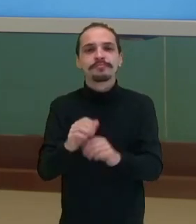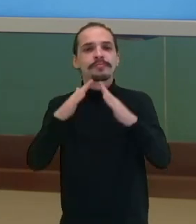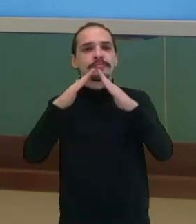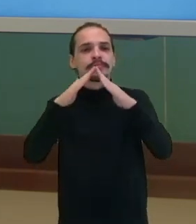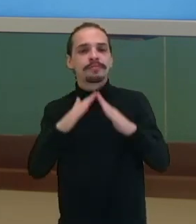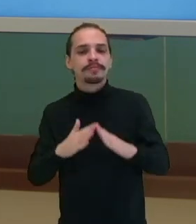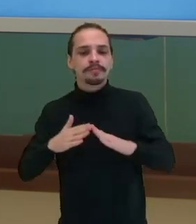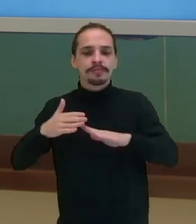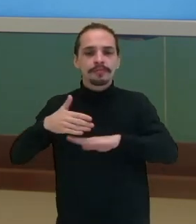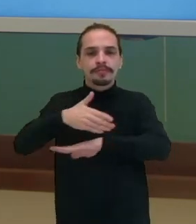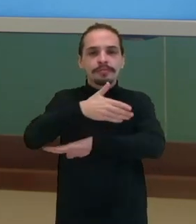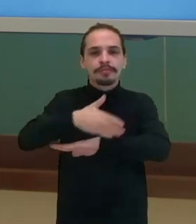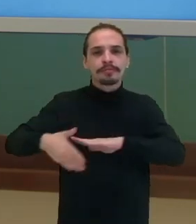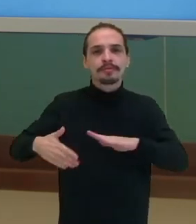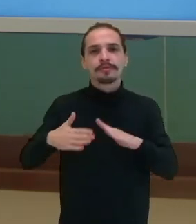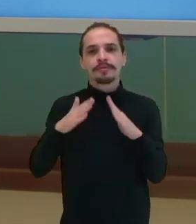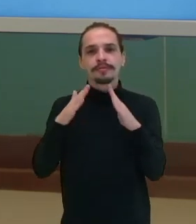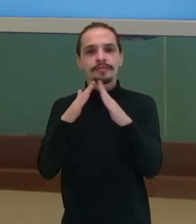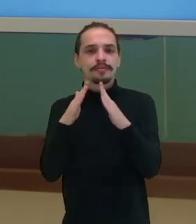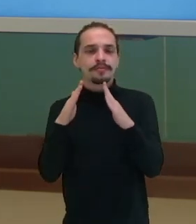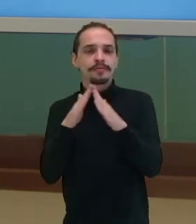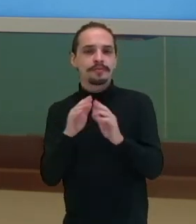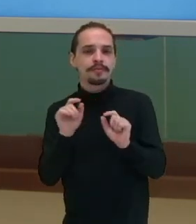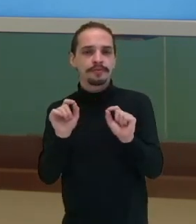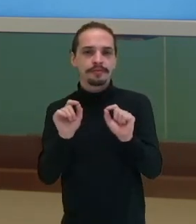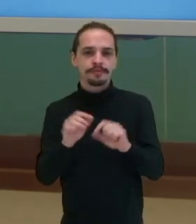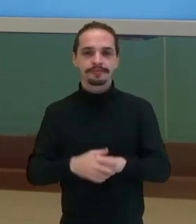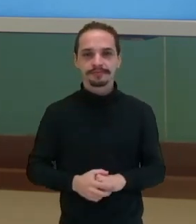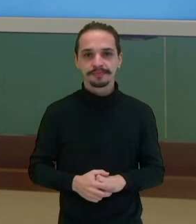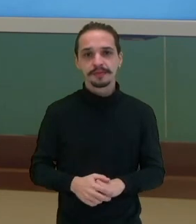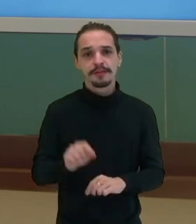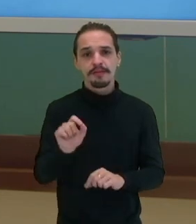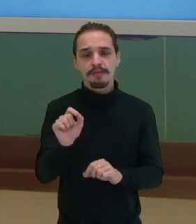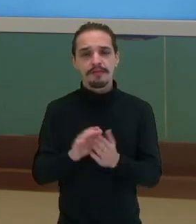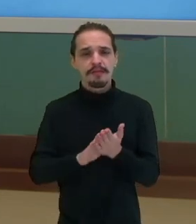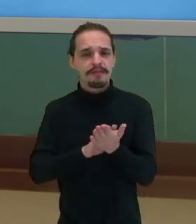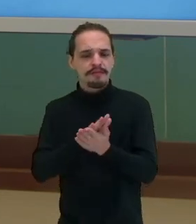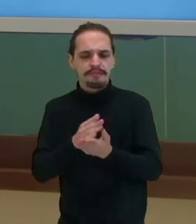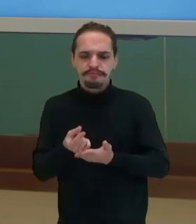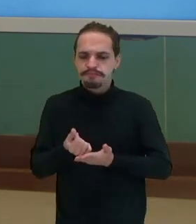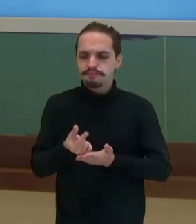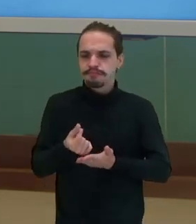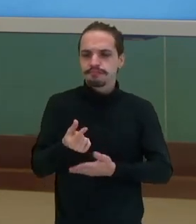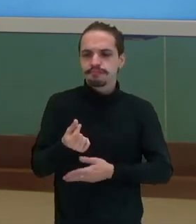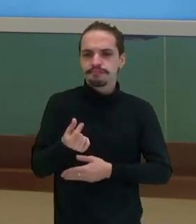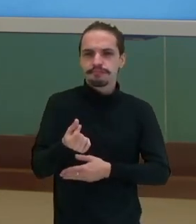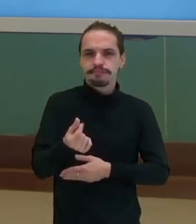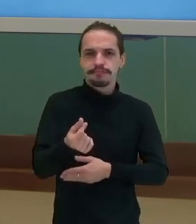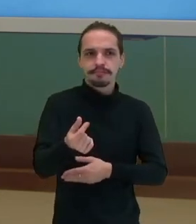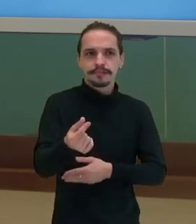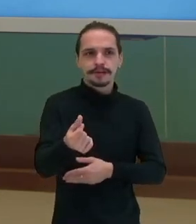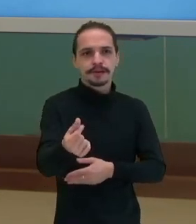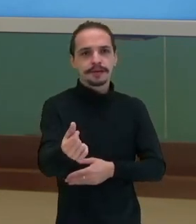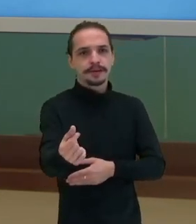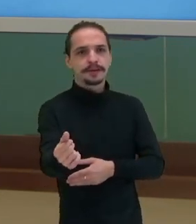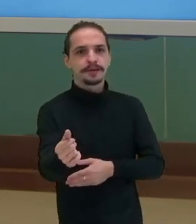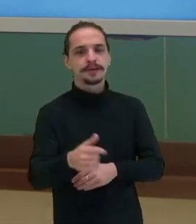se tornou Sem fim e